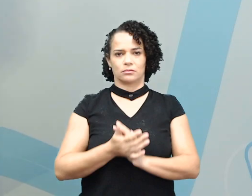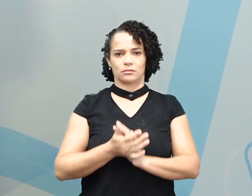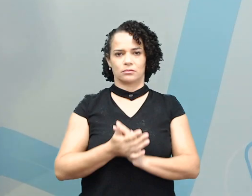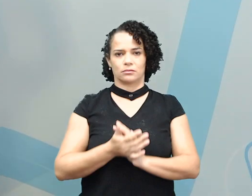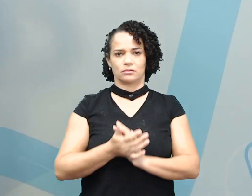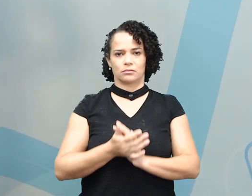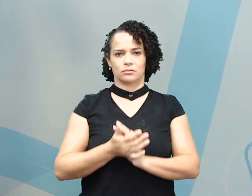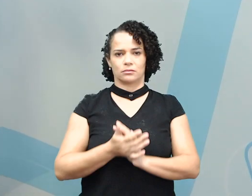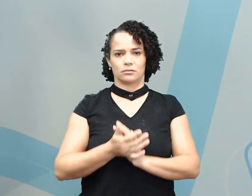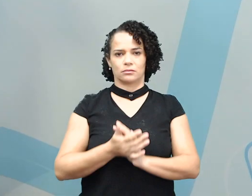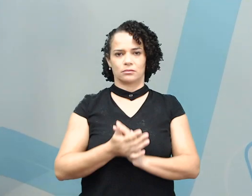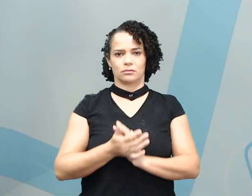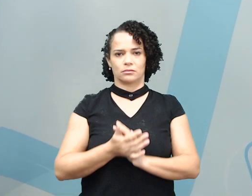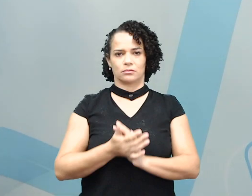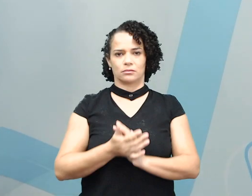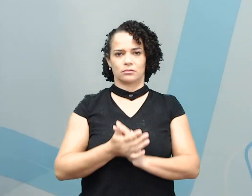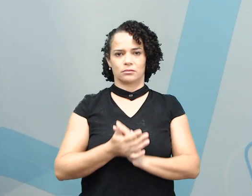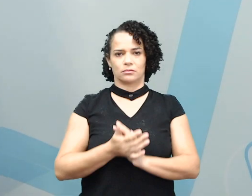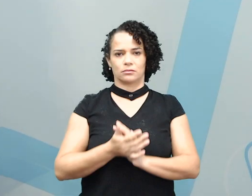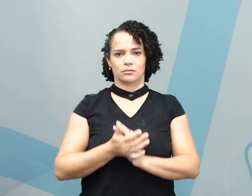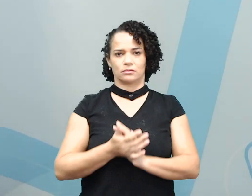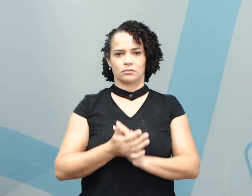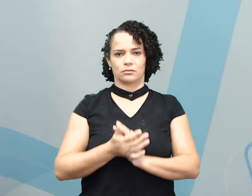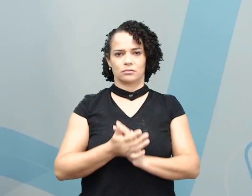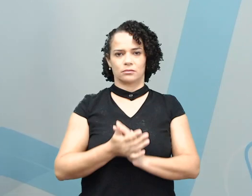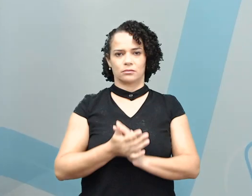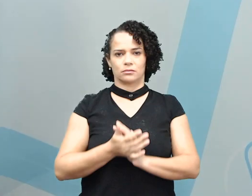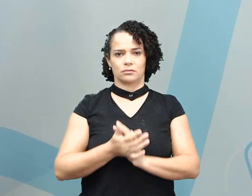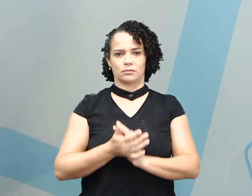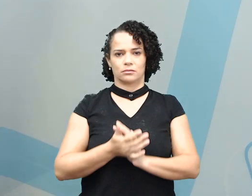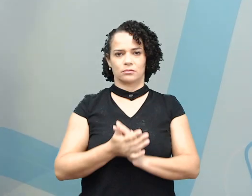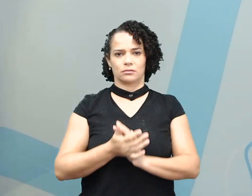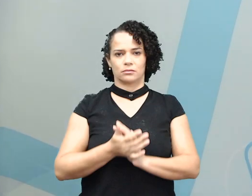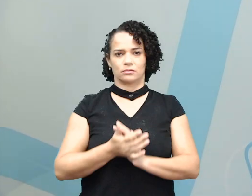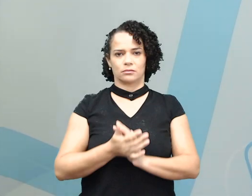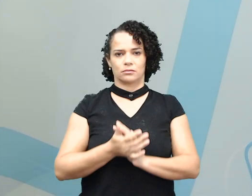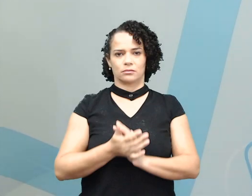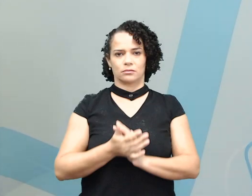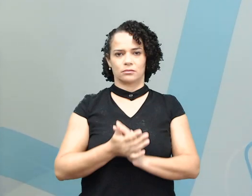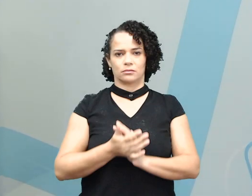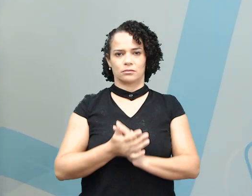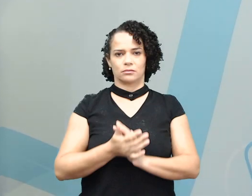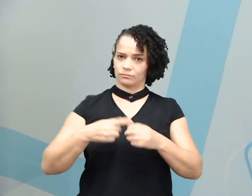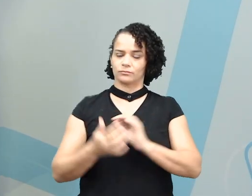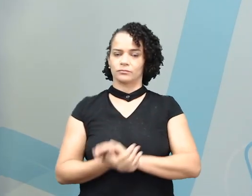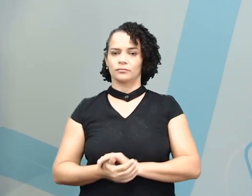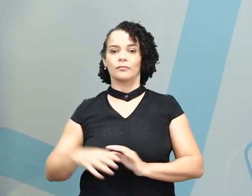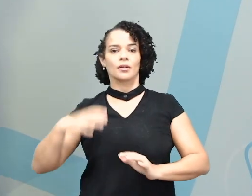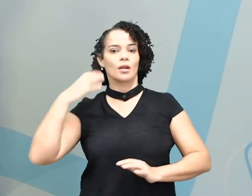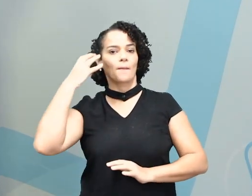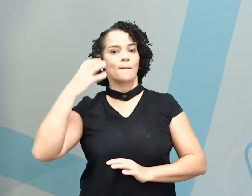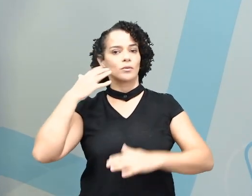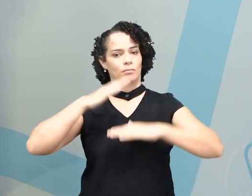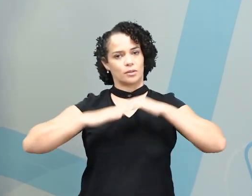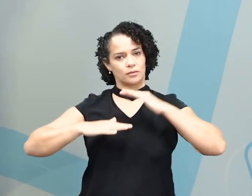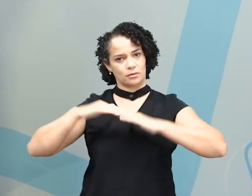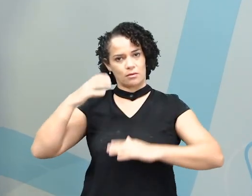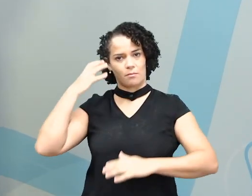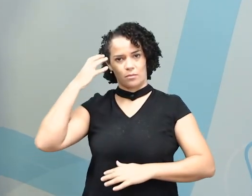politician. Perfect! Então, vamos revisar. Musician.